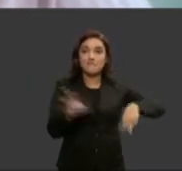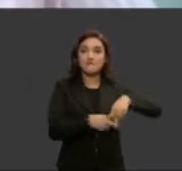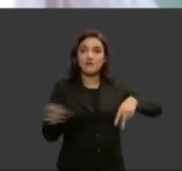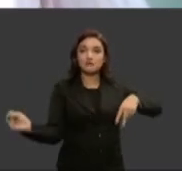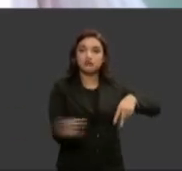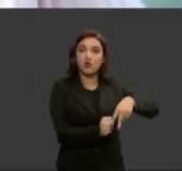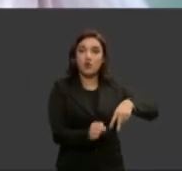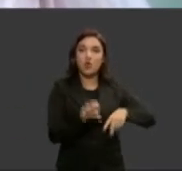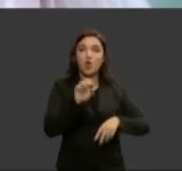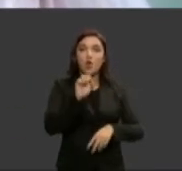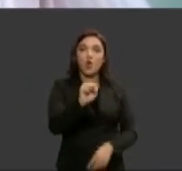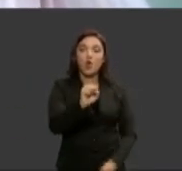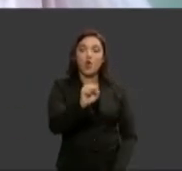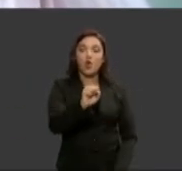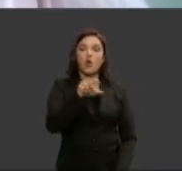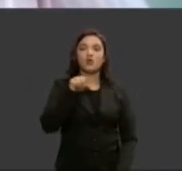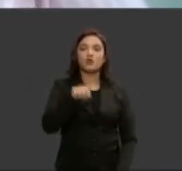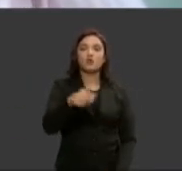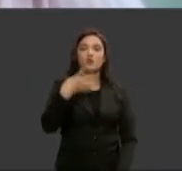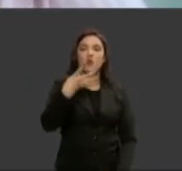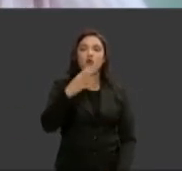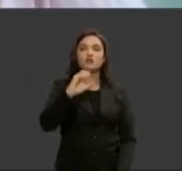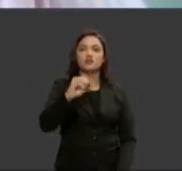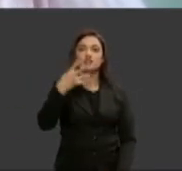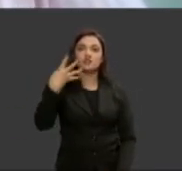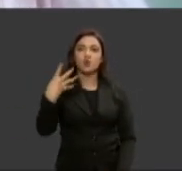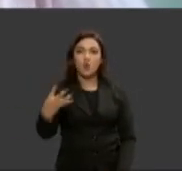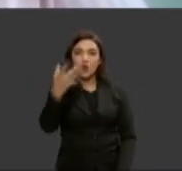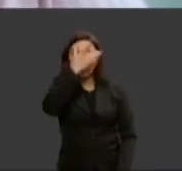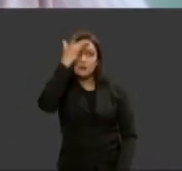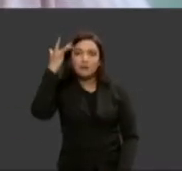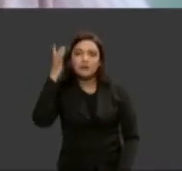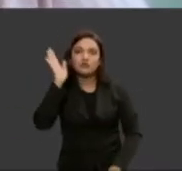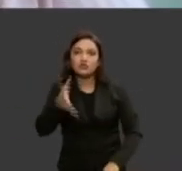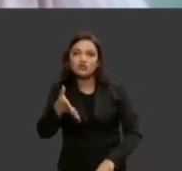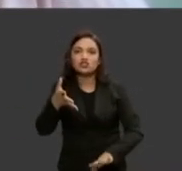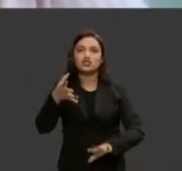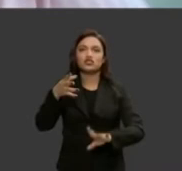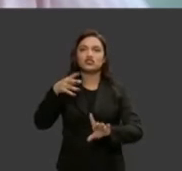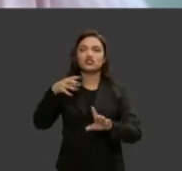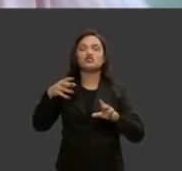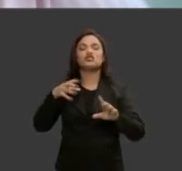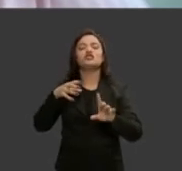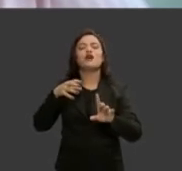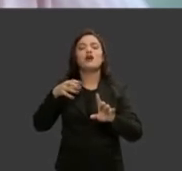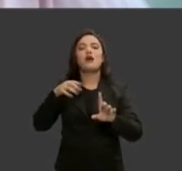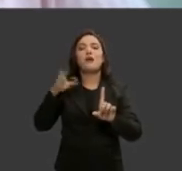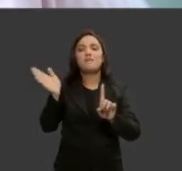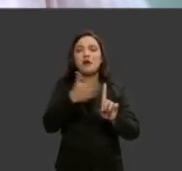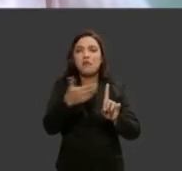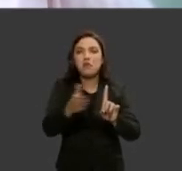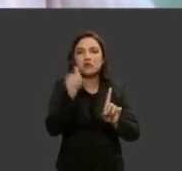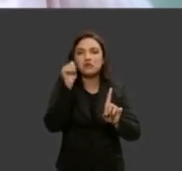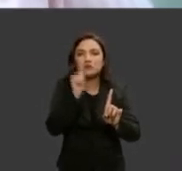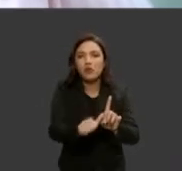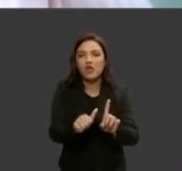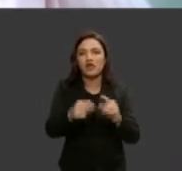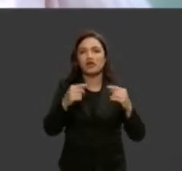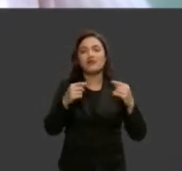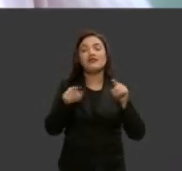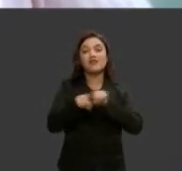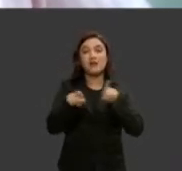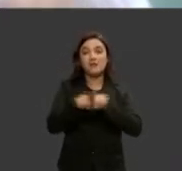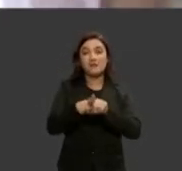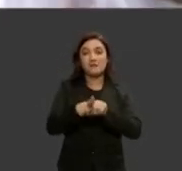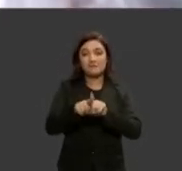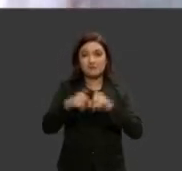.404 pessoas que agrediram mulheres e que violaram direitos de mulheres no país juro pra vocês